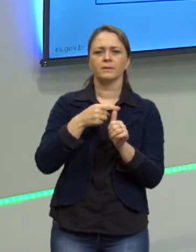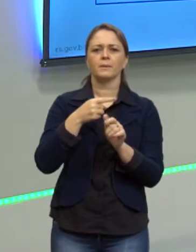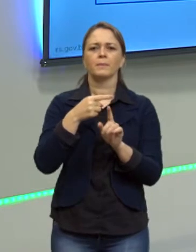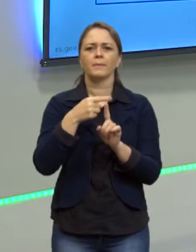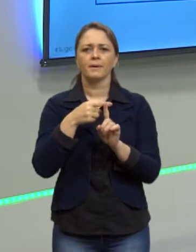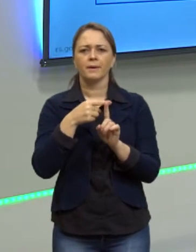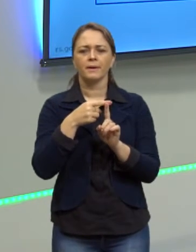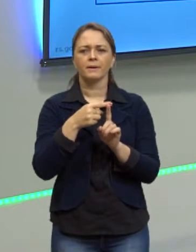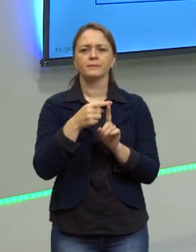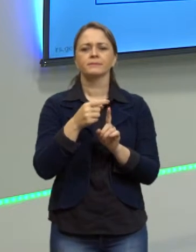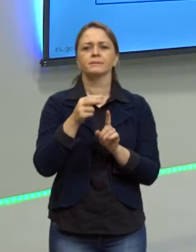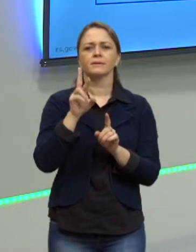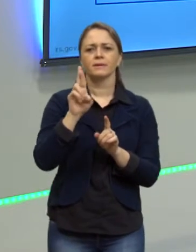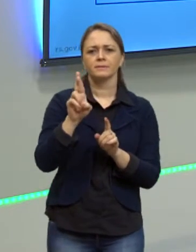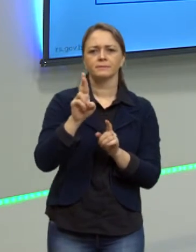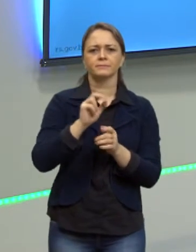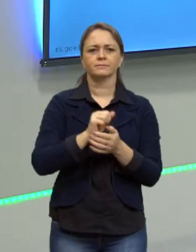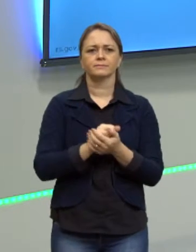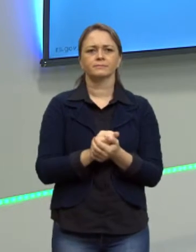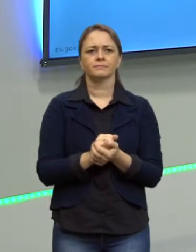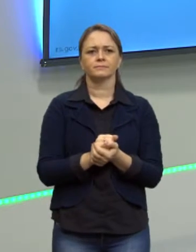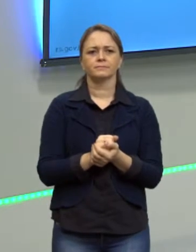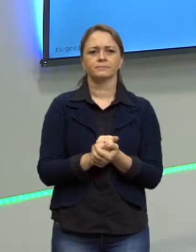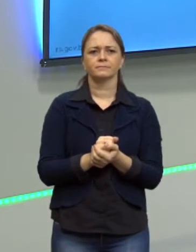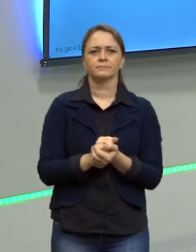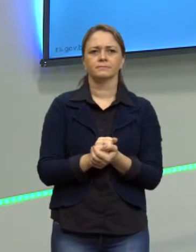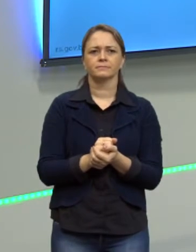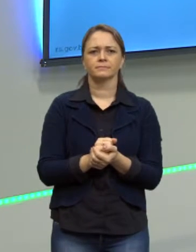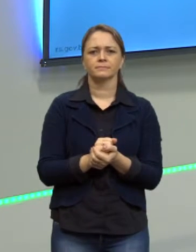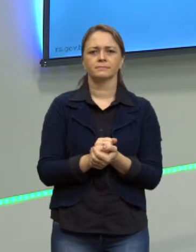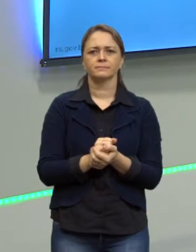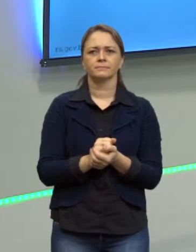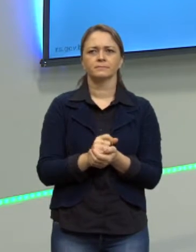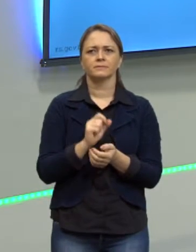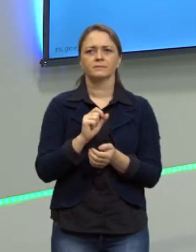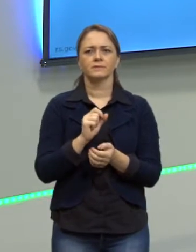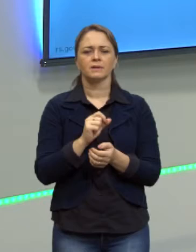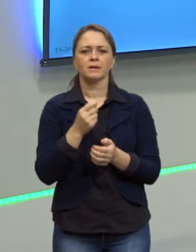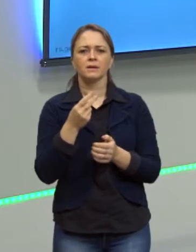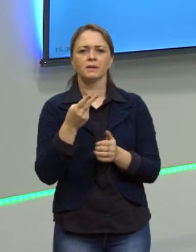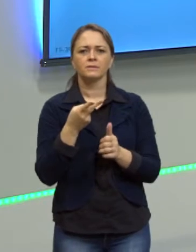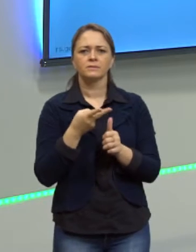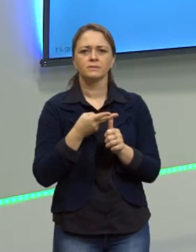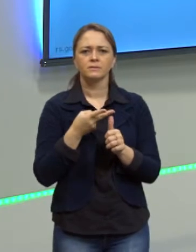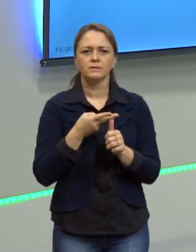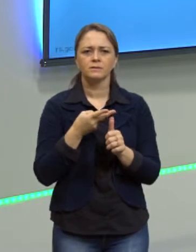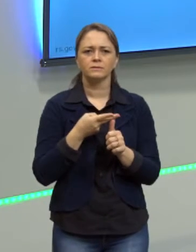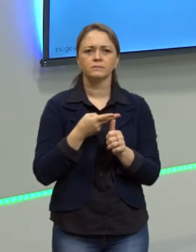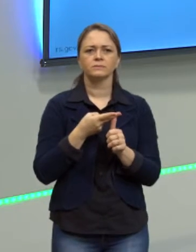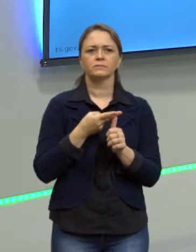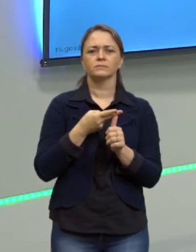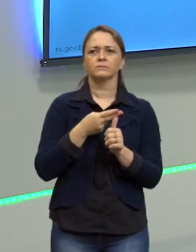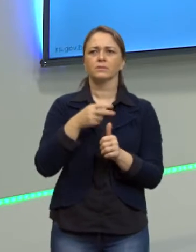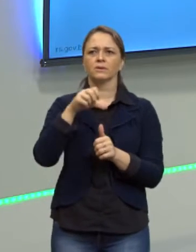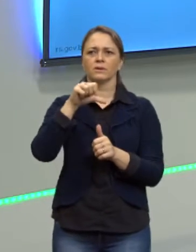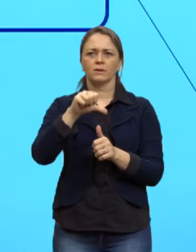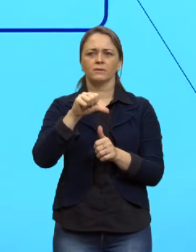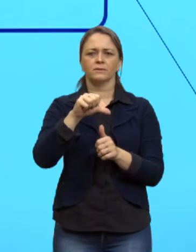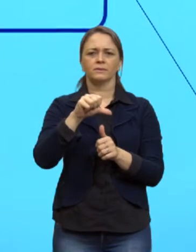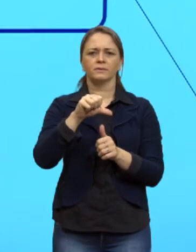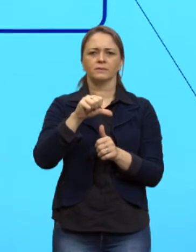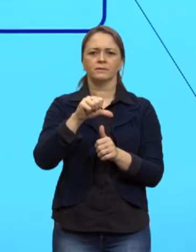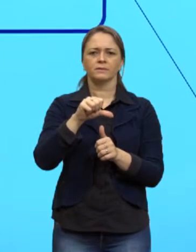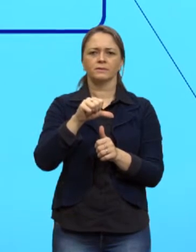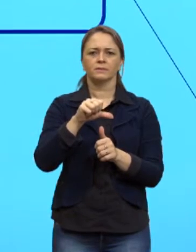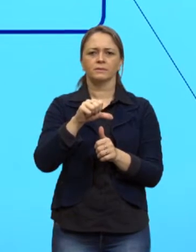Certo? Volta só uma para mim, por favor. Olha só, quem é o segundo termo da PAs? Nove. Quem é o nove?